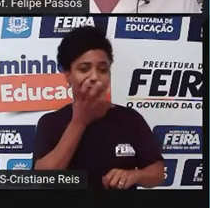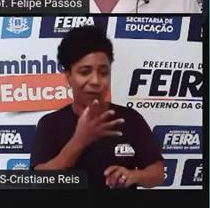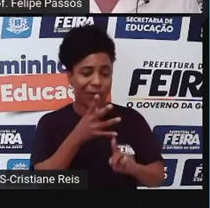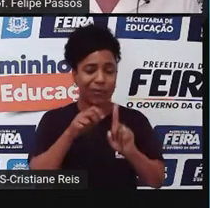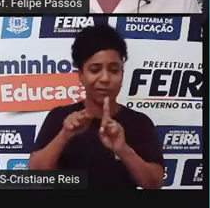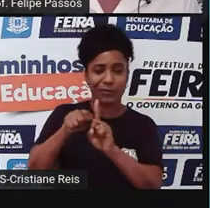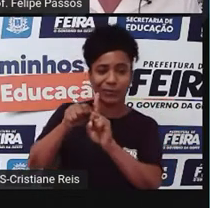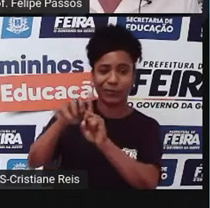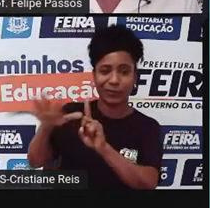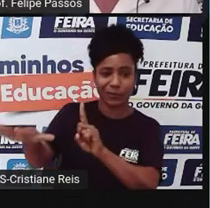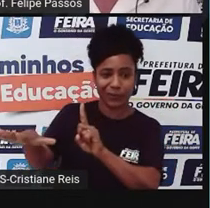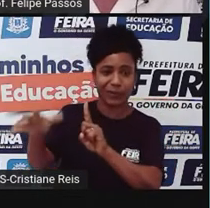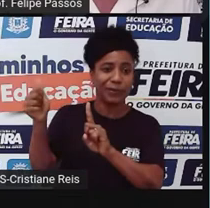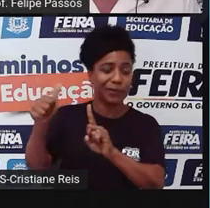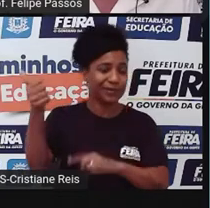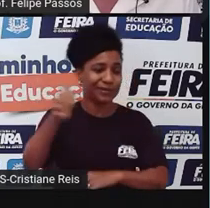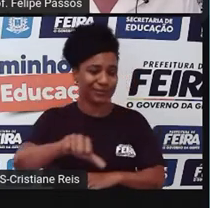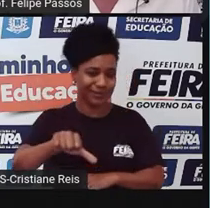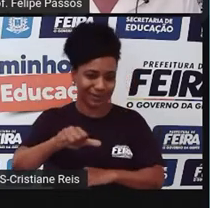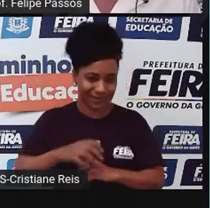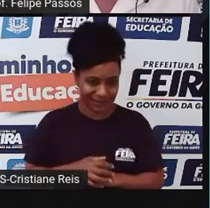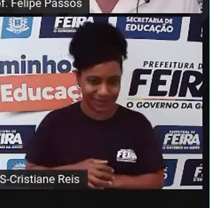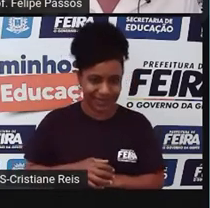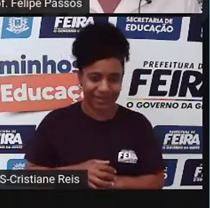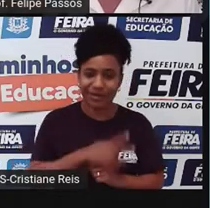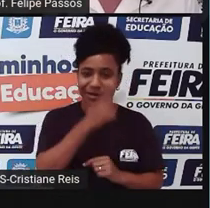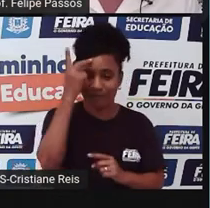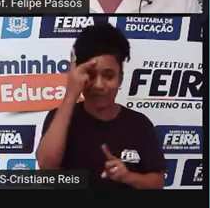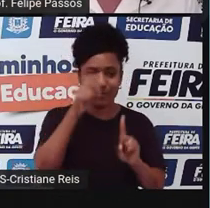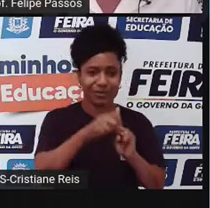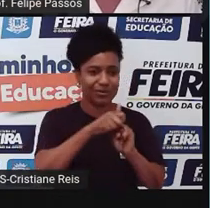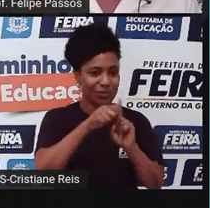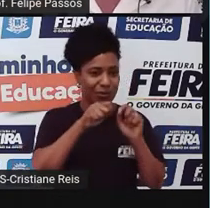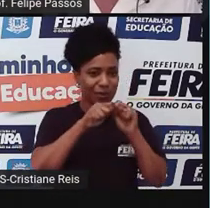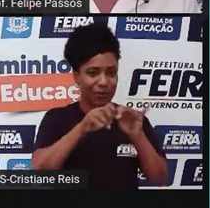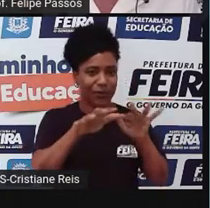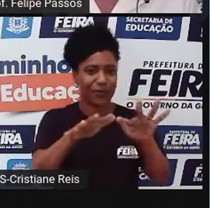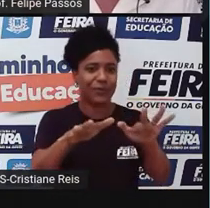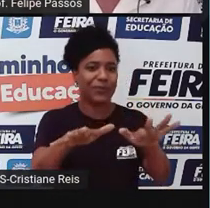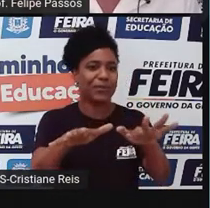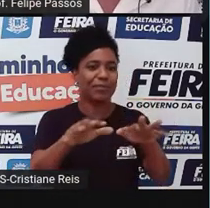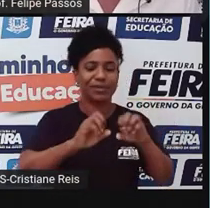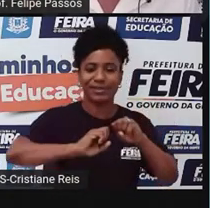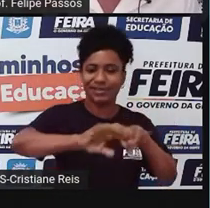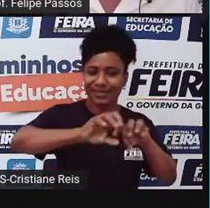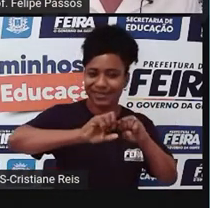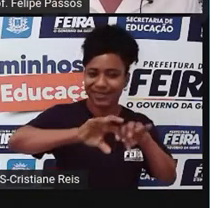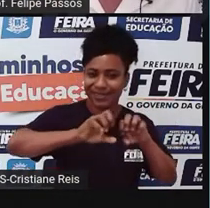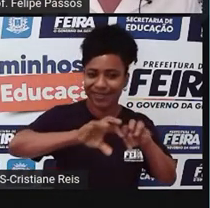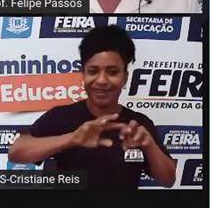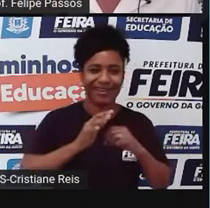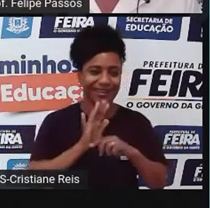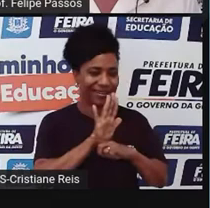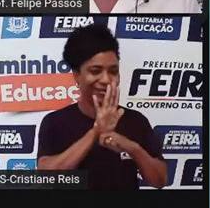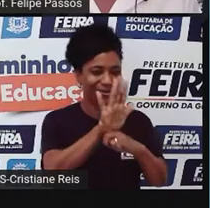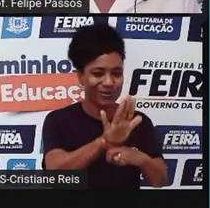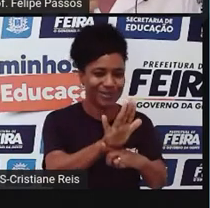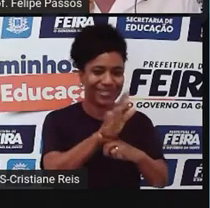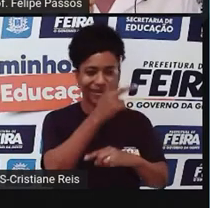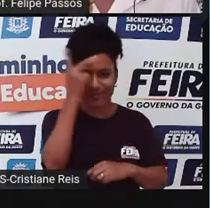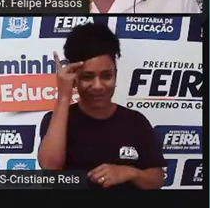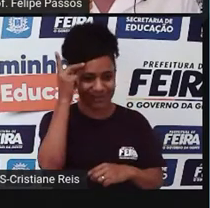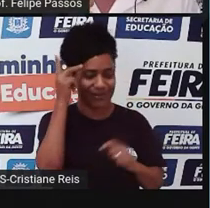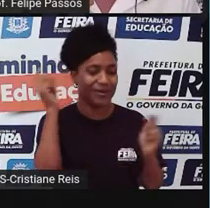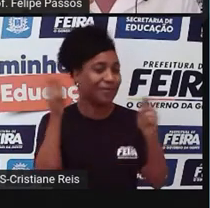capaz de modificar a vida de alguém, né? De ensinar, de tomar atitudes. A